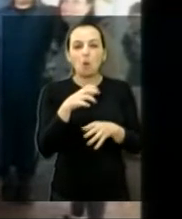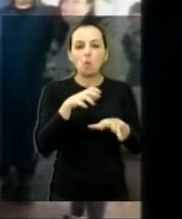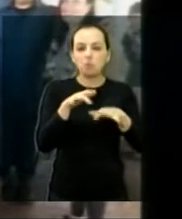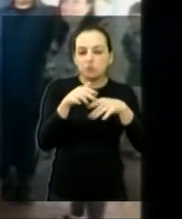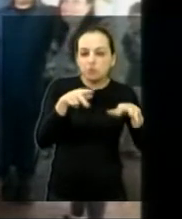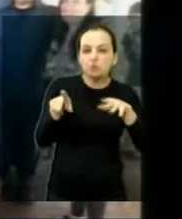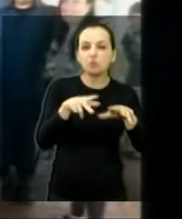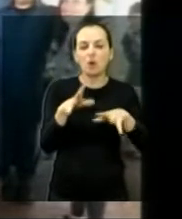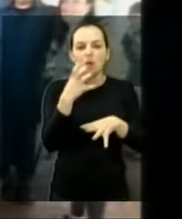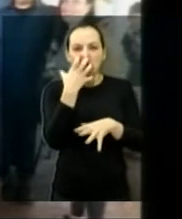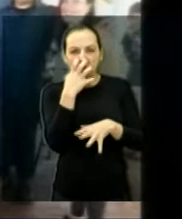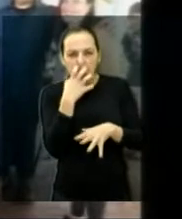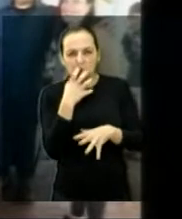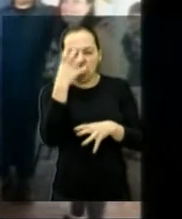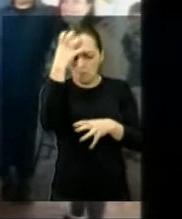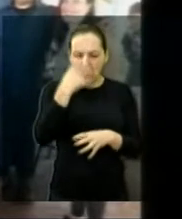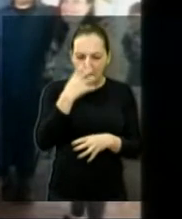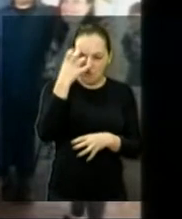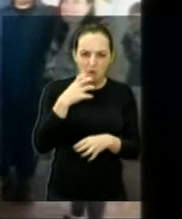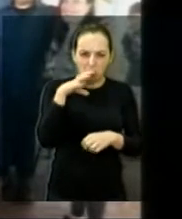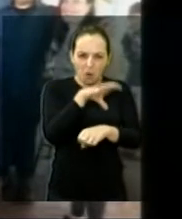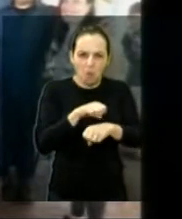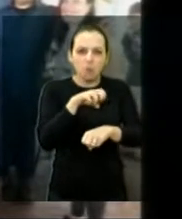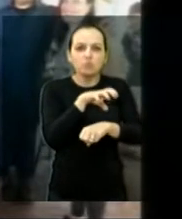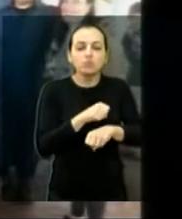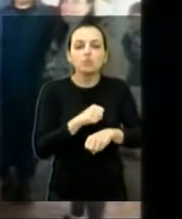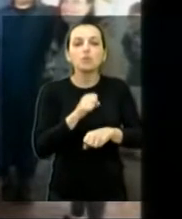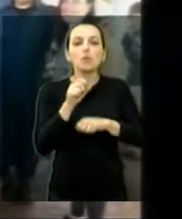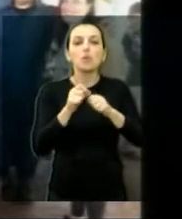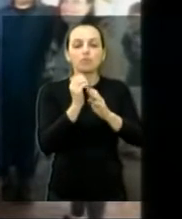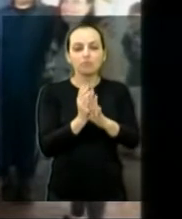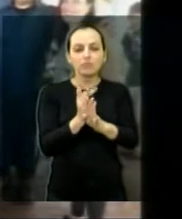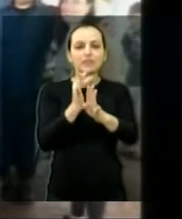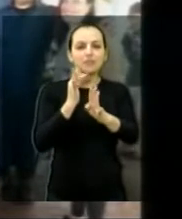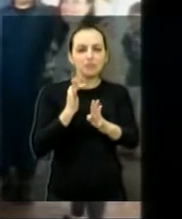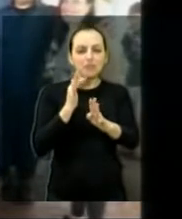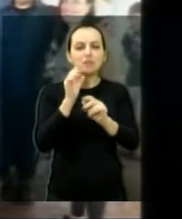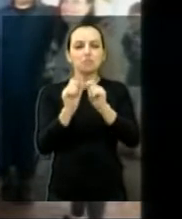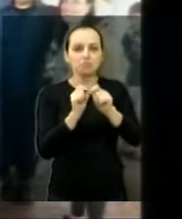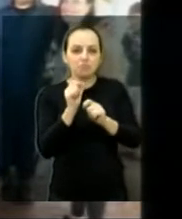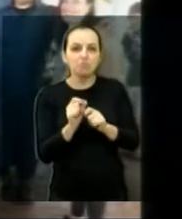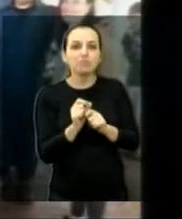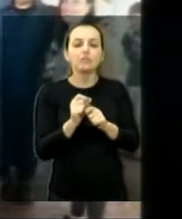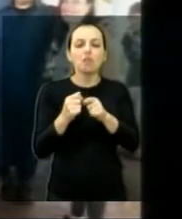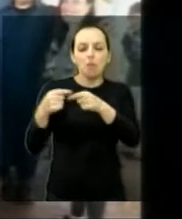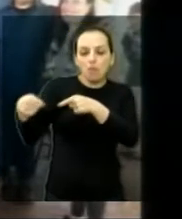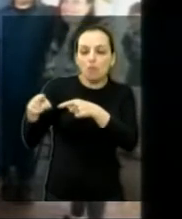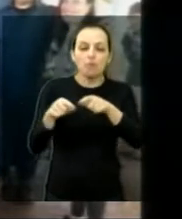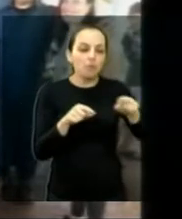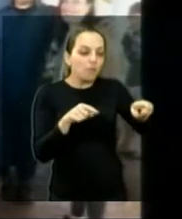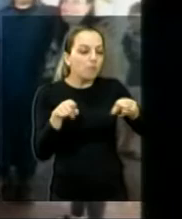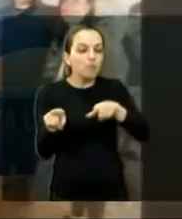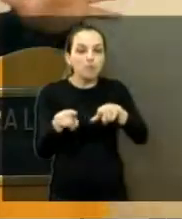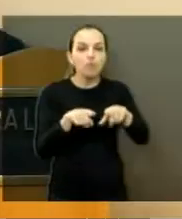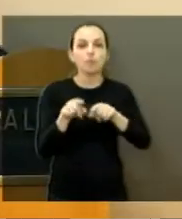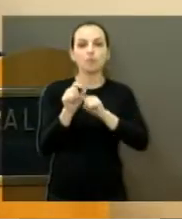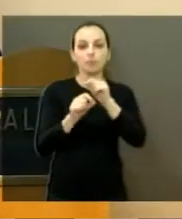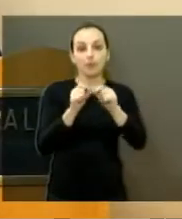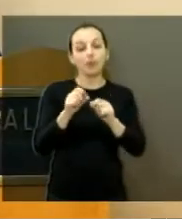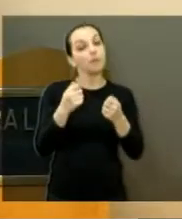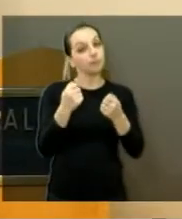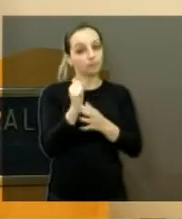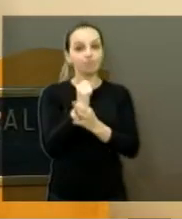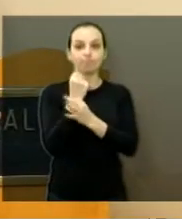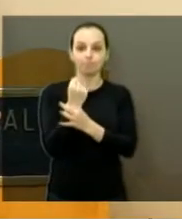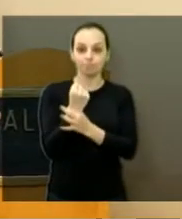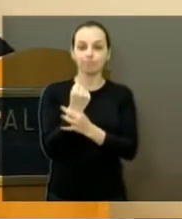cachorros bravos para caramba. Estava querendo morrer até eu ali na fila. E eu fui para lá, fui para cá, falei, olha, ali tem uma segurança, não tem